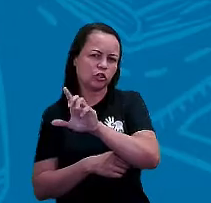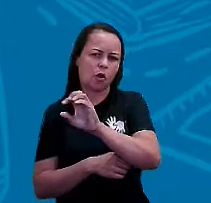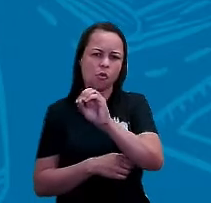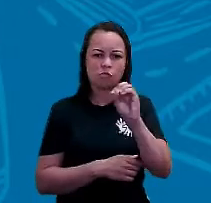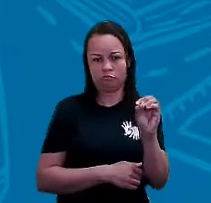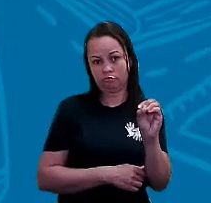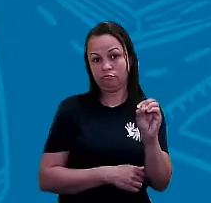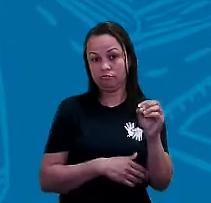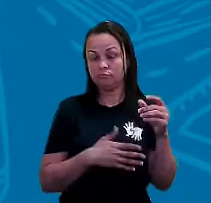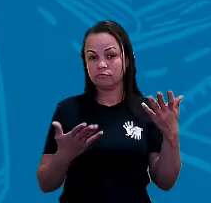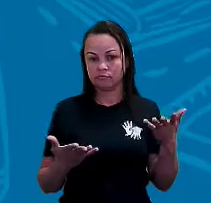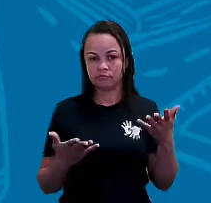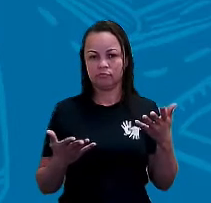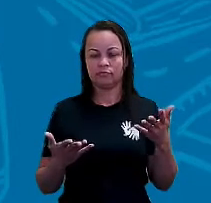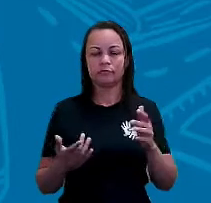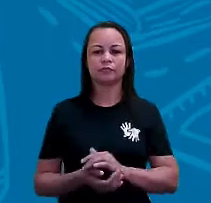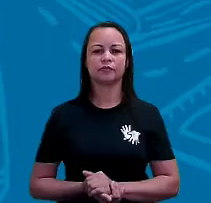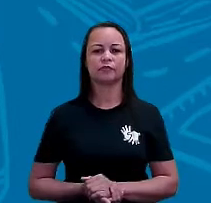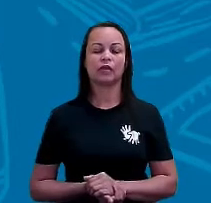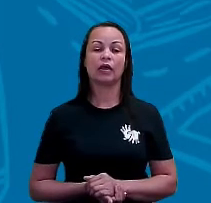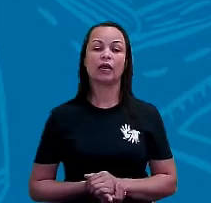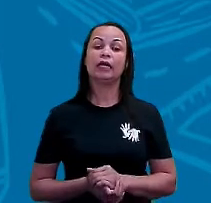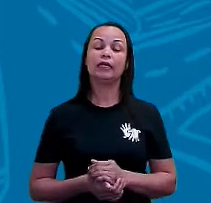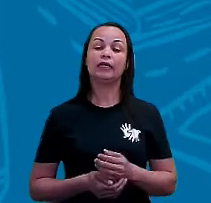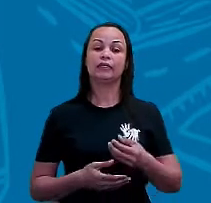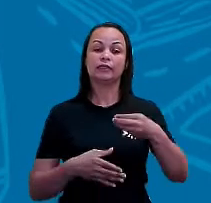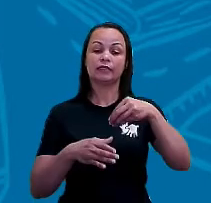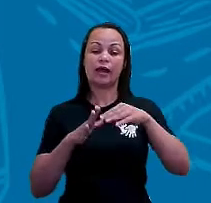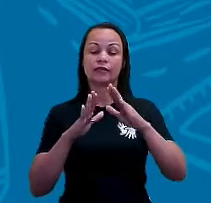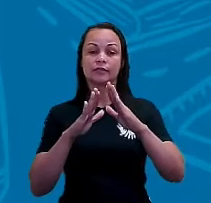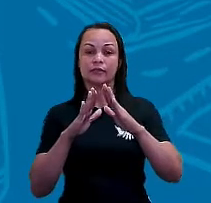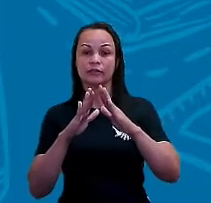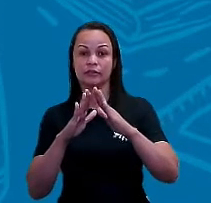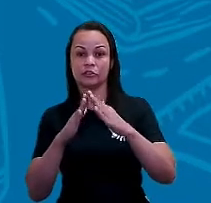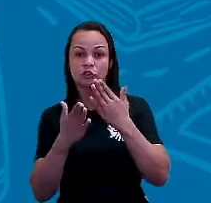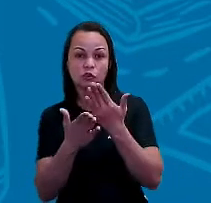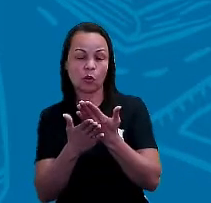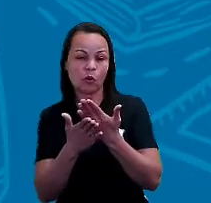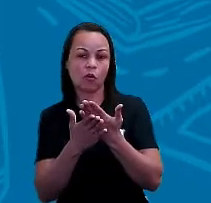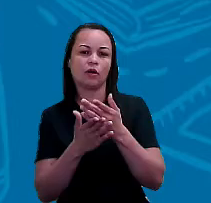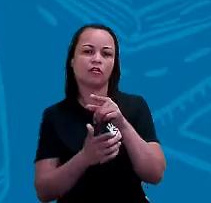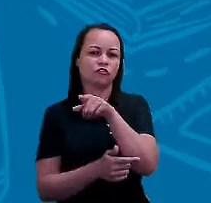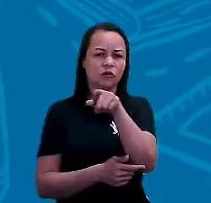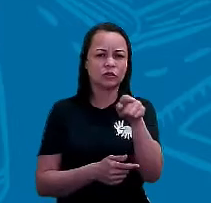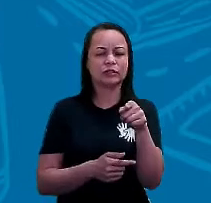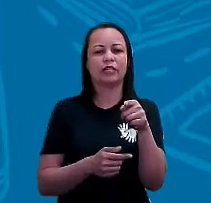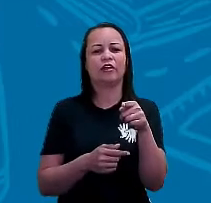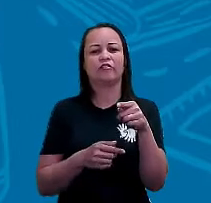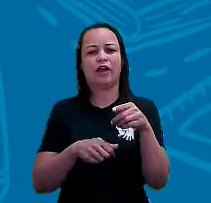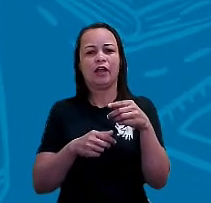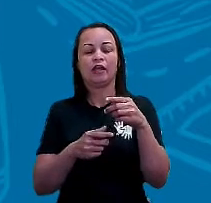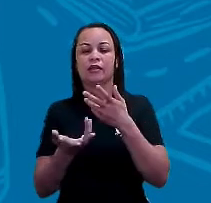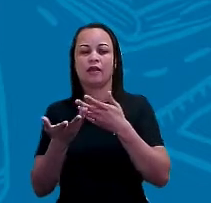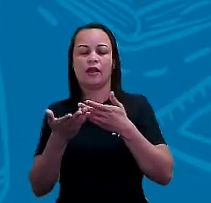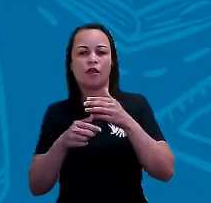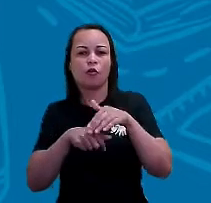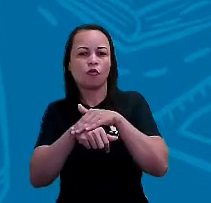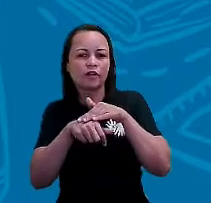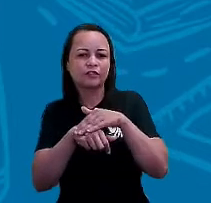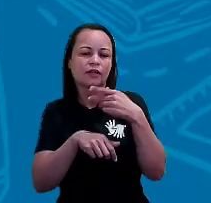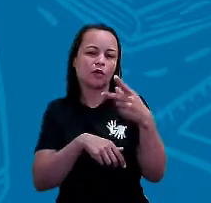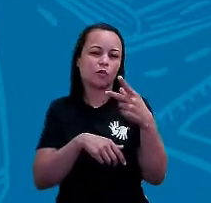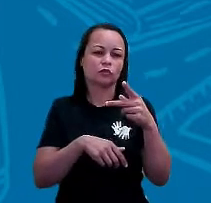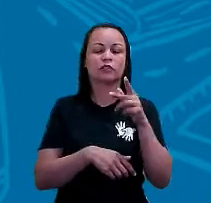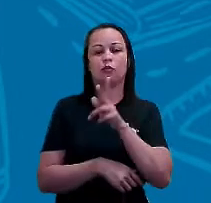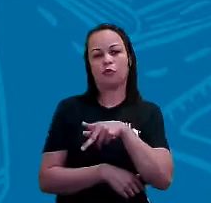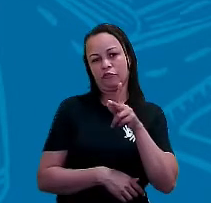ou fica mais ao oeste. E aí em sala de aula, quando você chegar na escola, você vai comentar isso com o seu professor. Você vai comentar